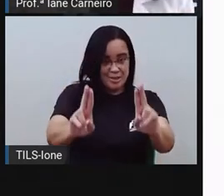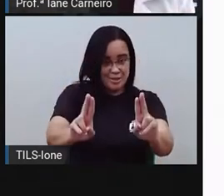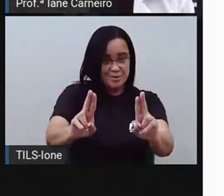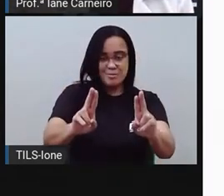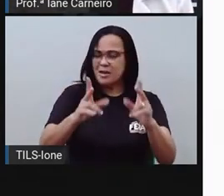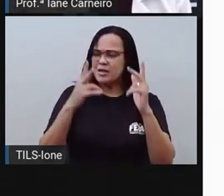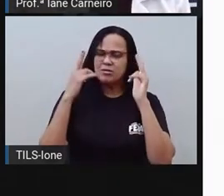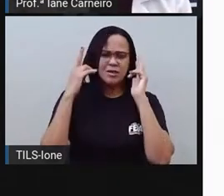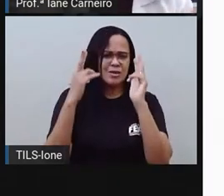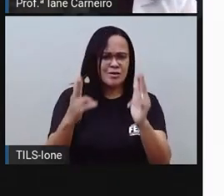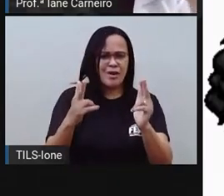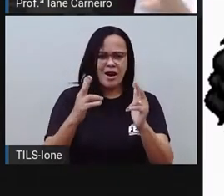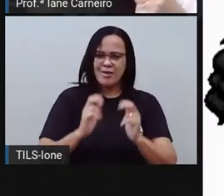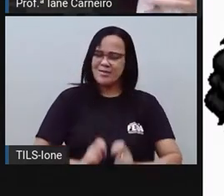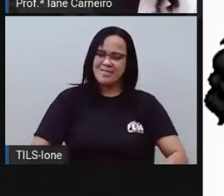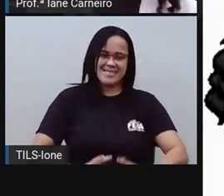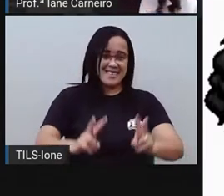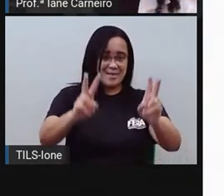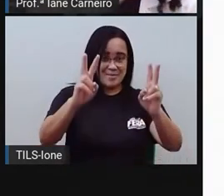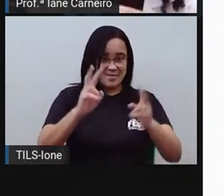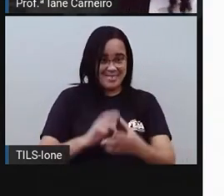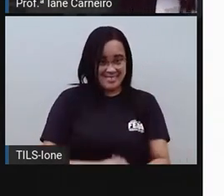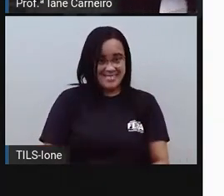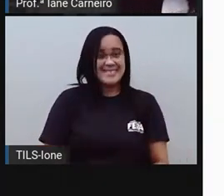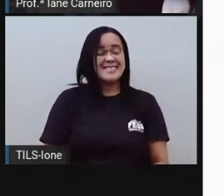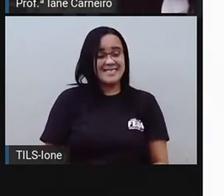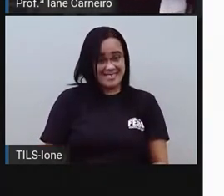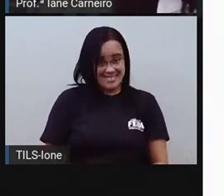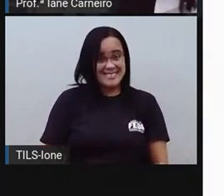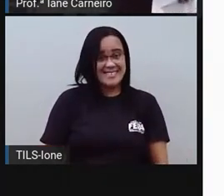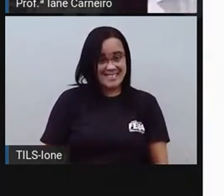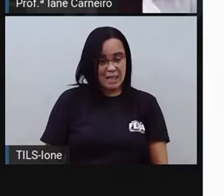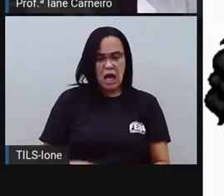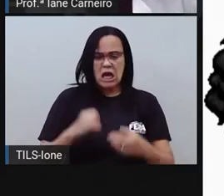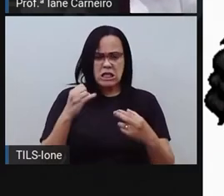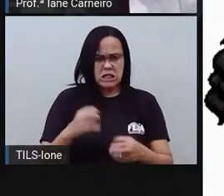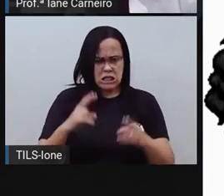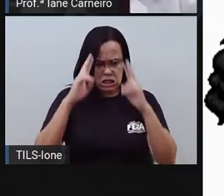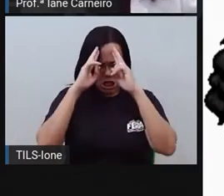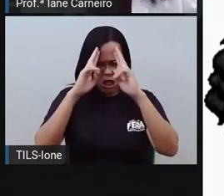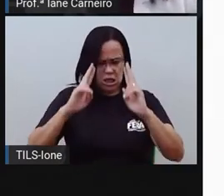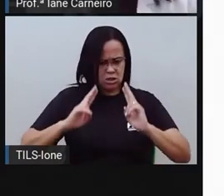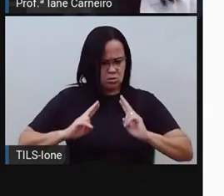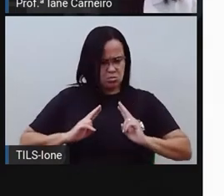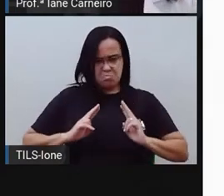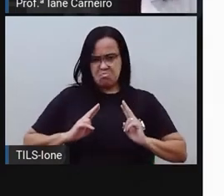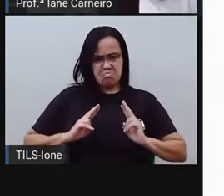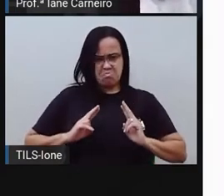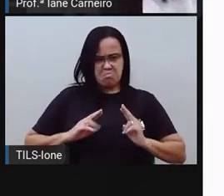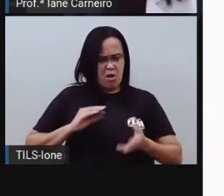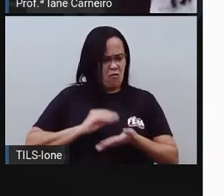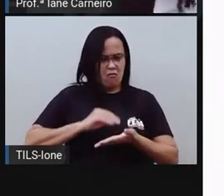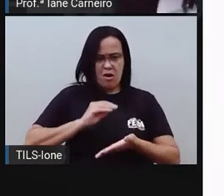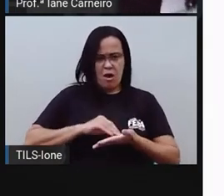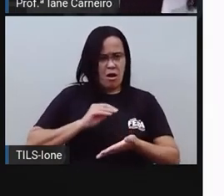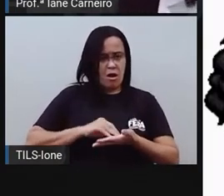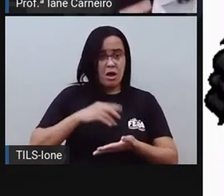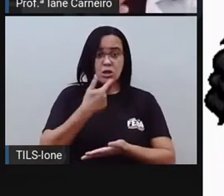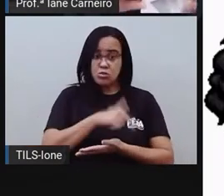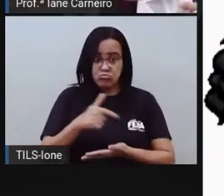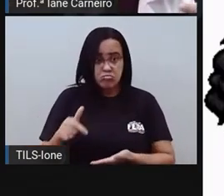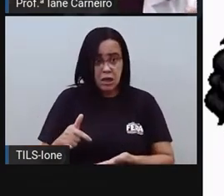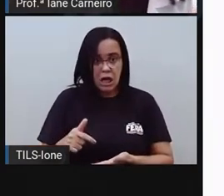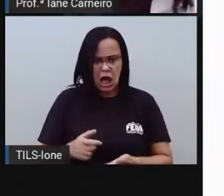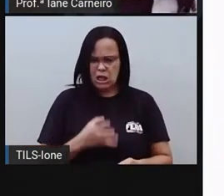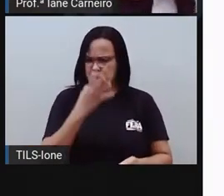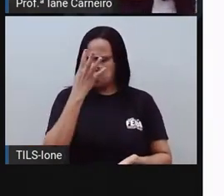alguma forma, né? Então, e também, se eu for desrespeitosa com ela, ela vai acabar zangada e pode desrespeitar outra pessoa lá na